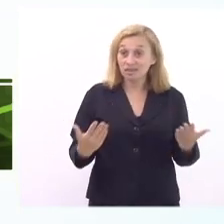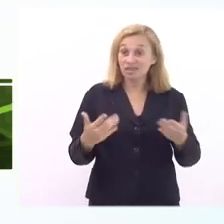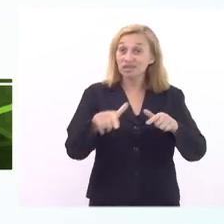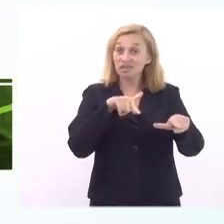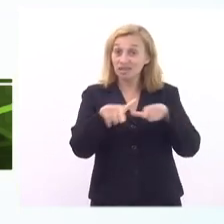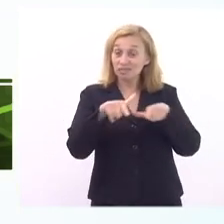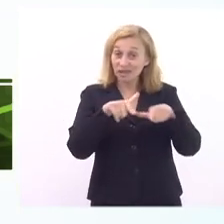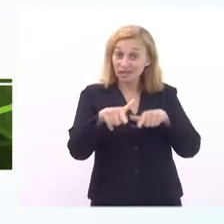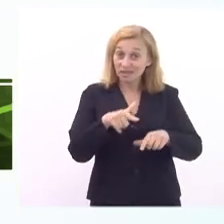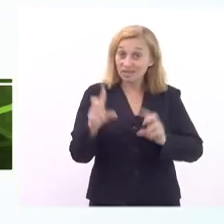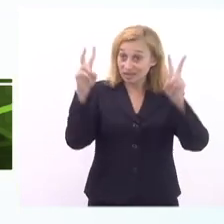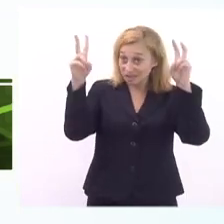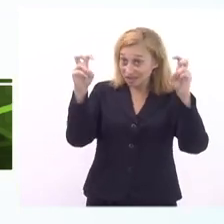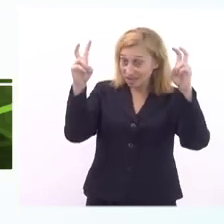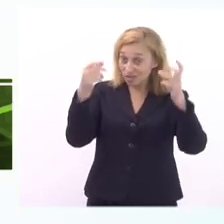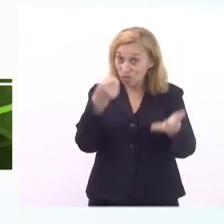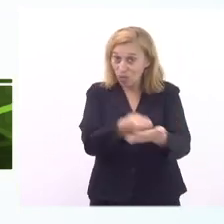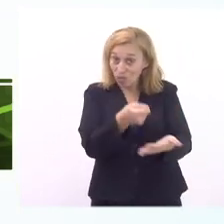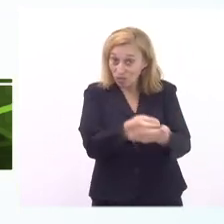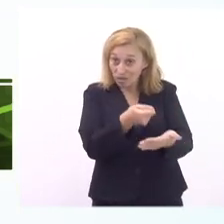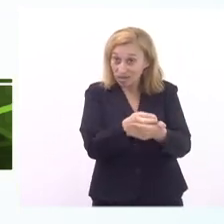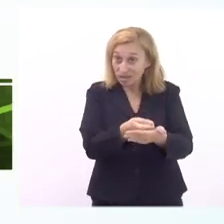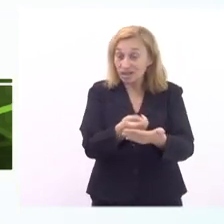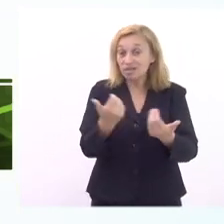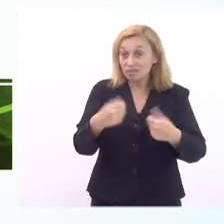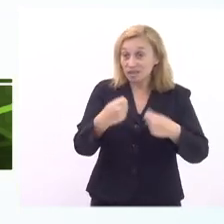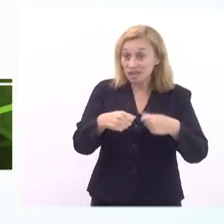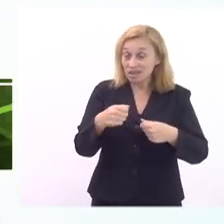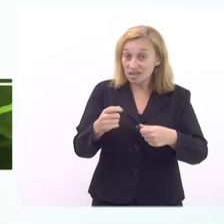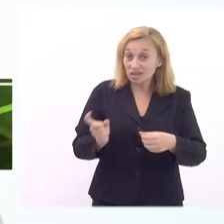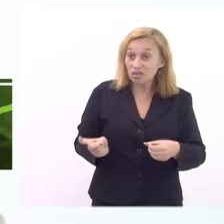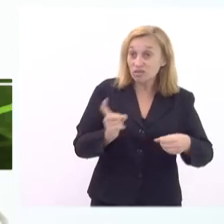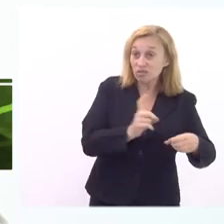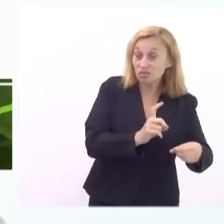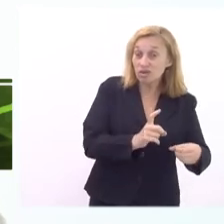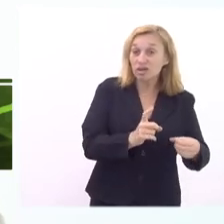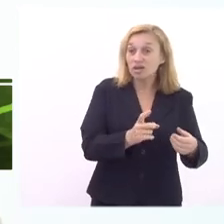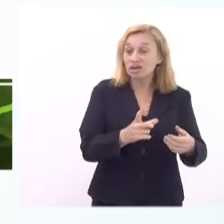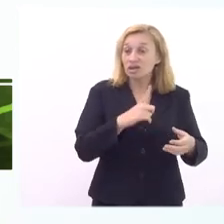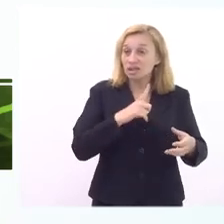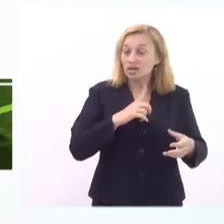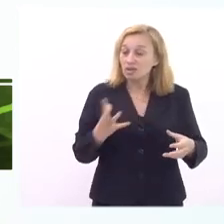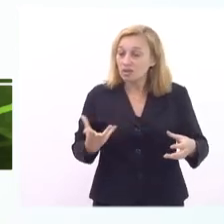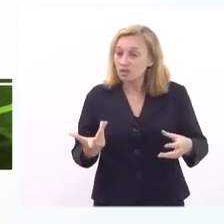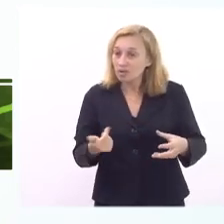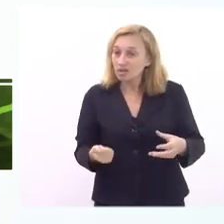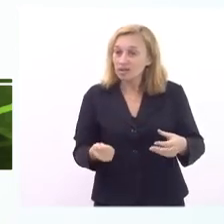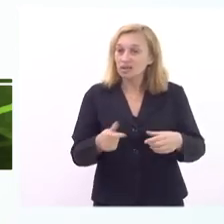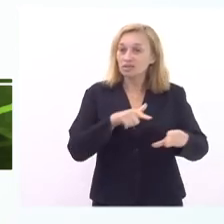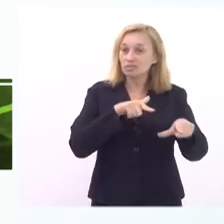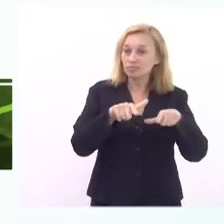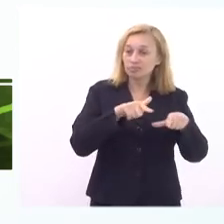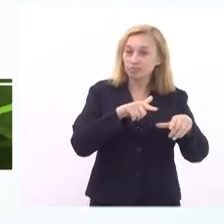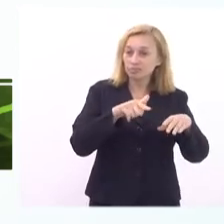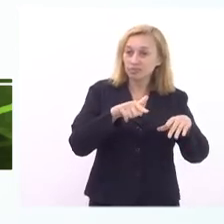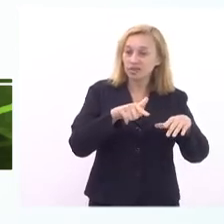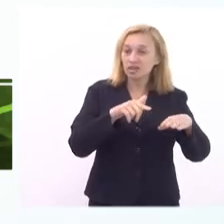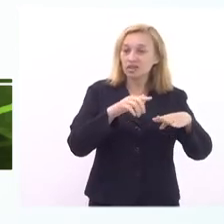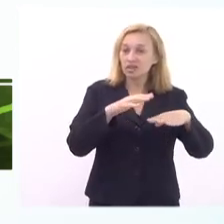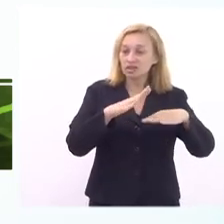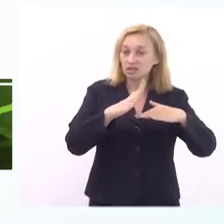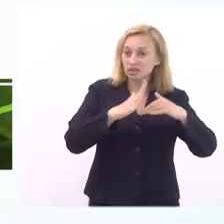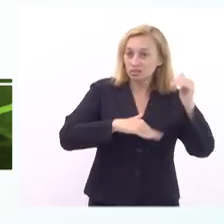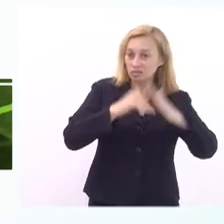trabalhando por isso estamos cobrando precisamos de uma recomposição dos quadros precisamos da migração para 30 horas da convocação dos concursados